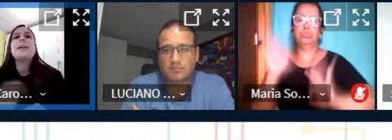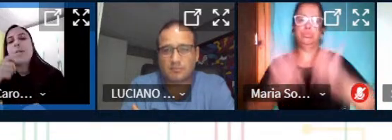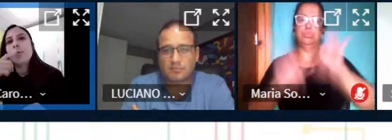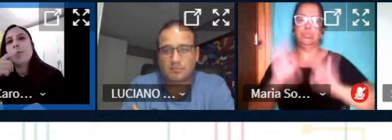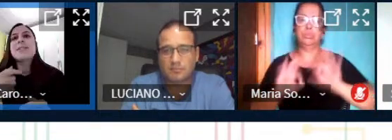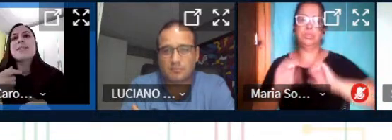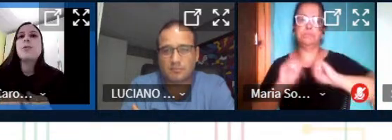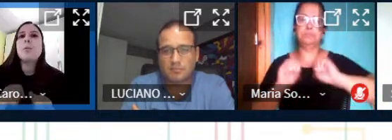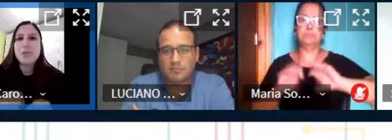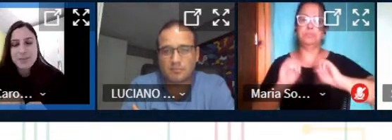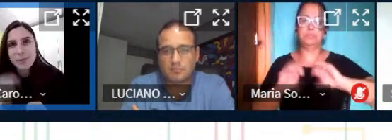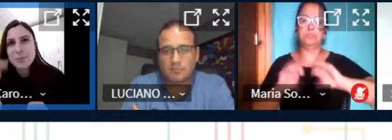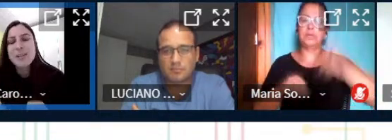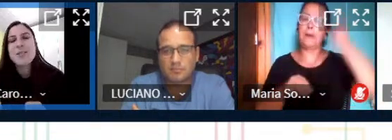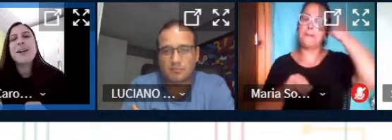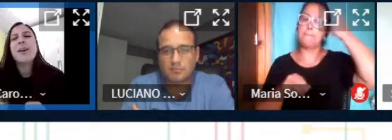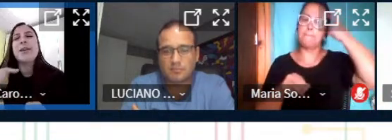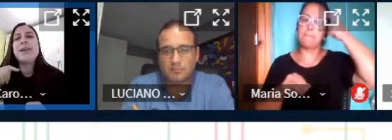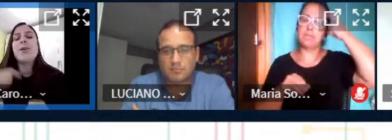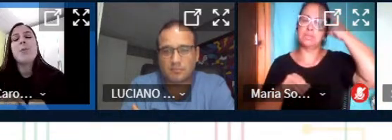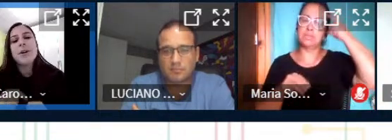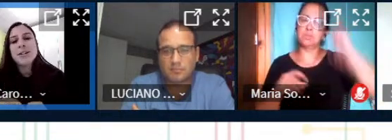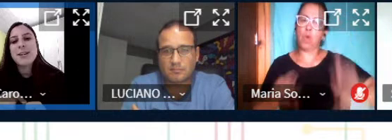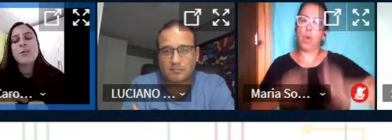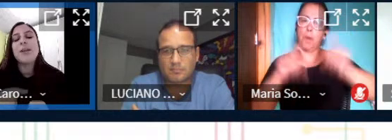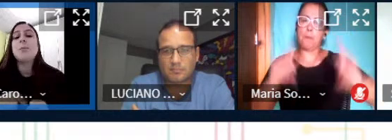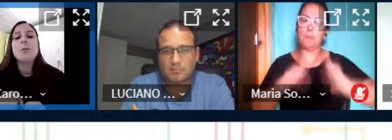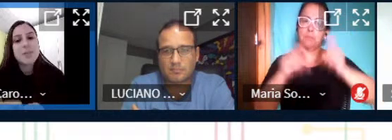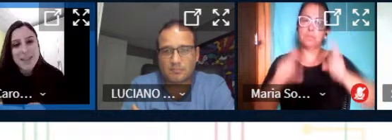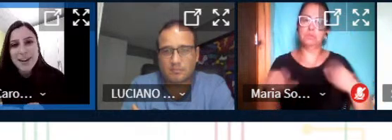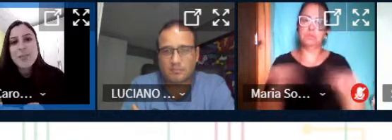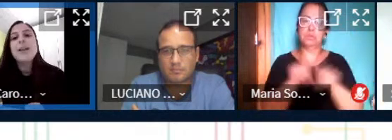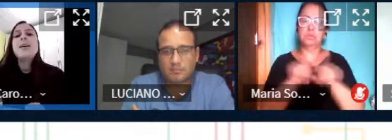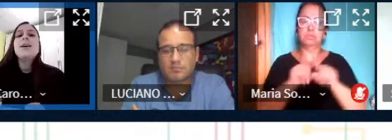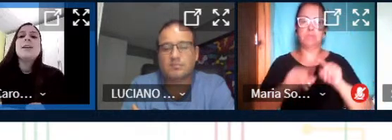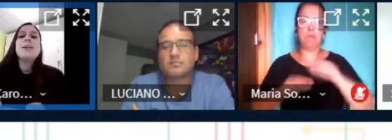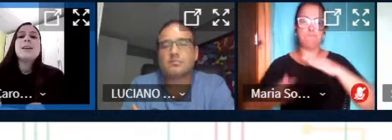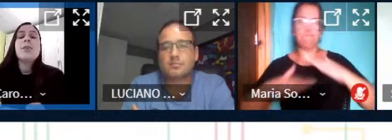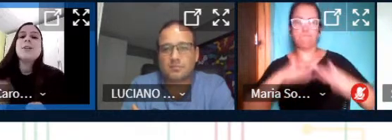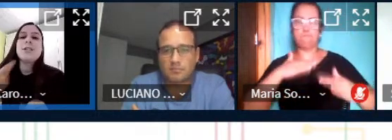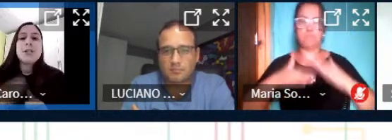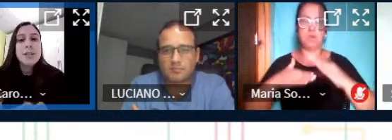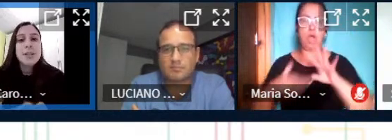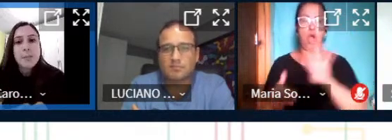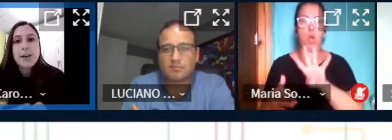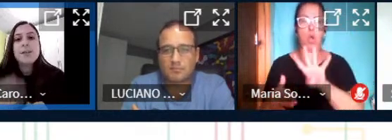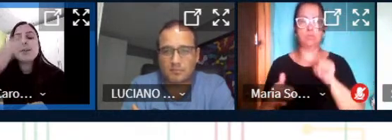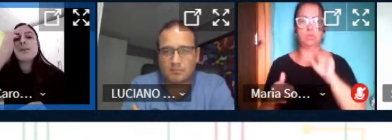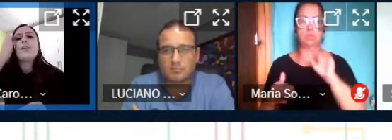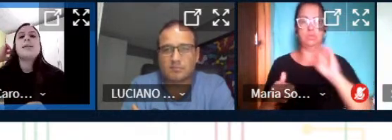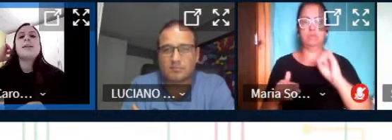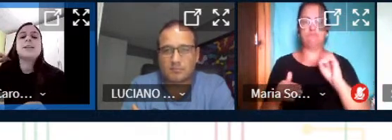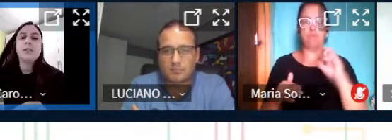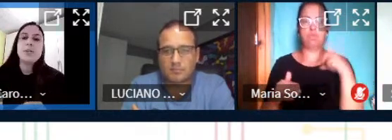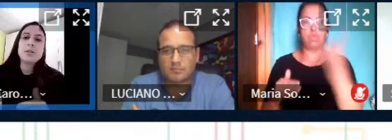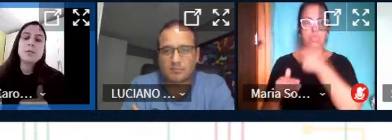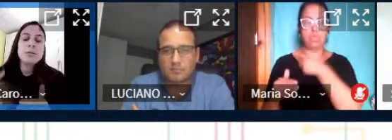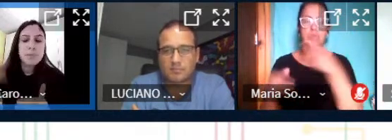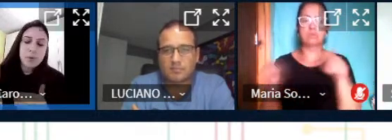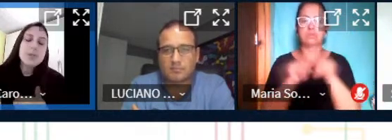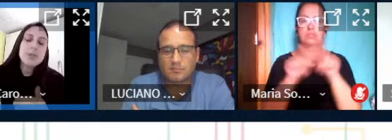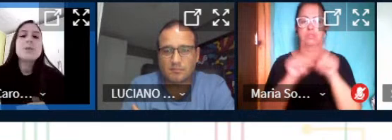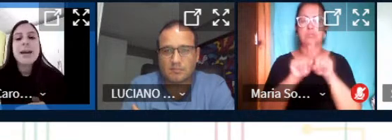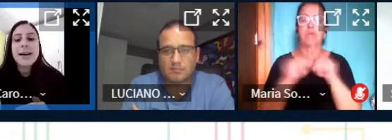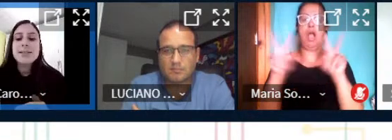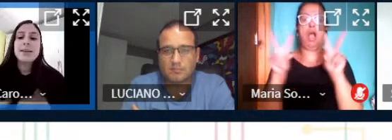que é o pensamento computacional e robótica 4.0 onde a gente também vem tratando de